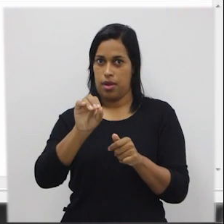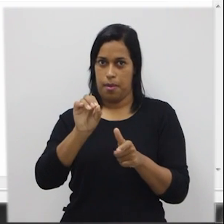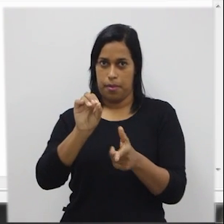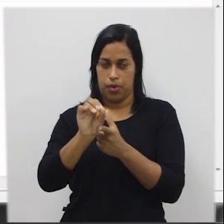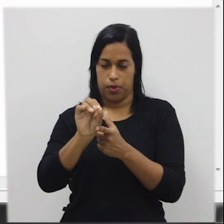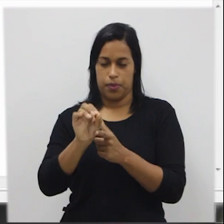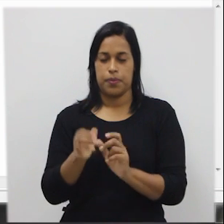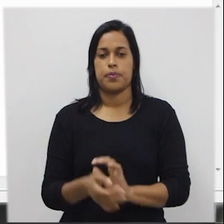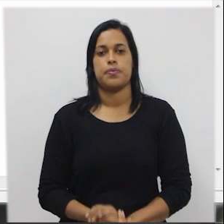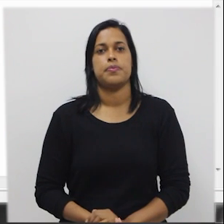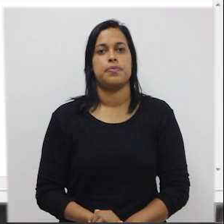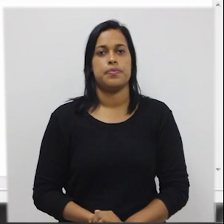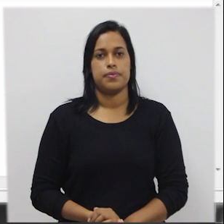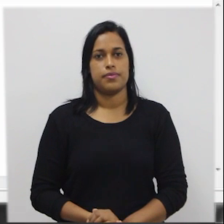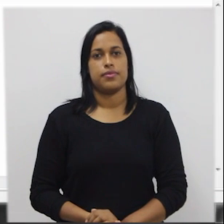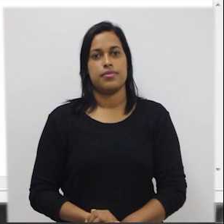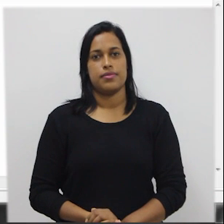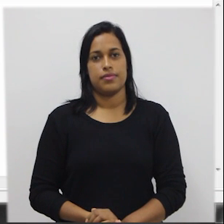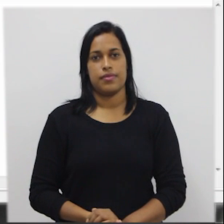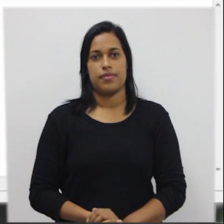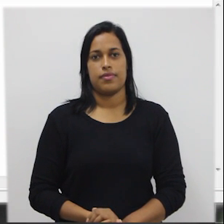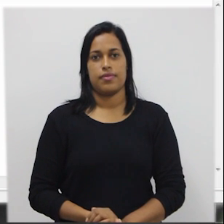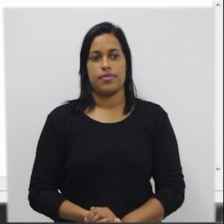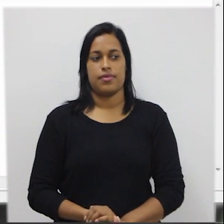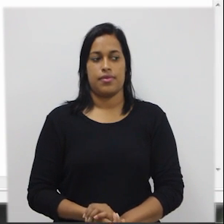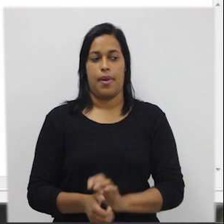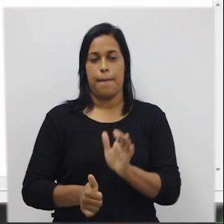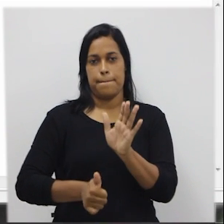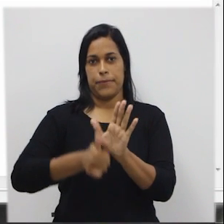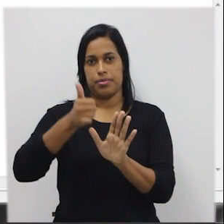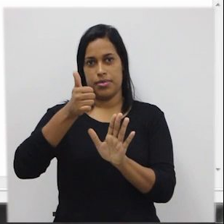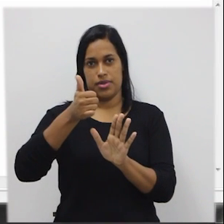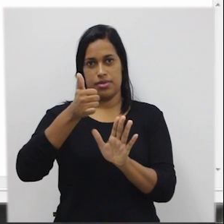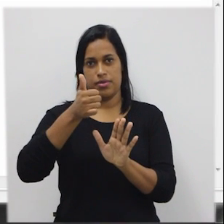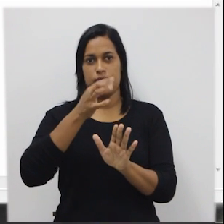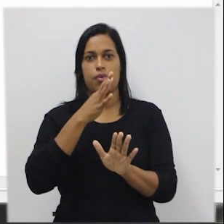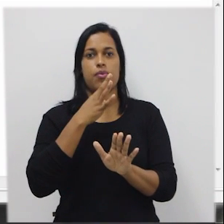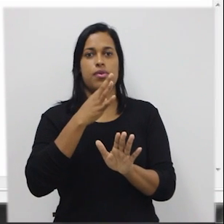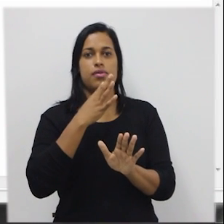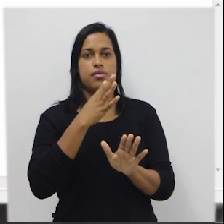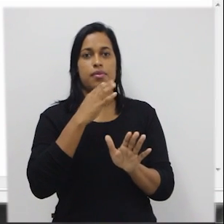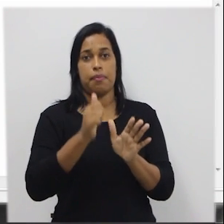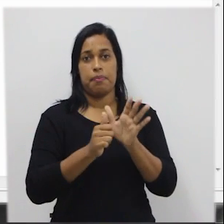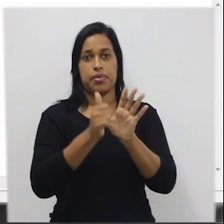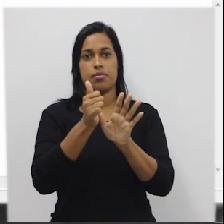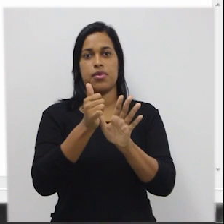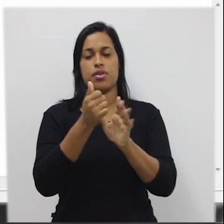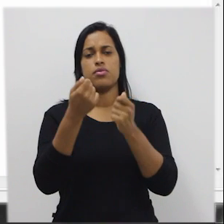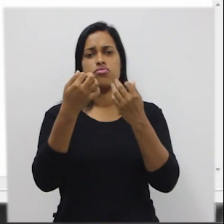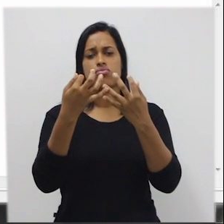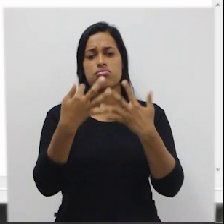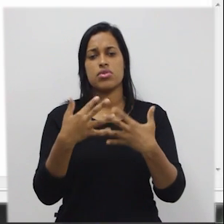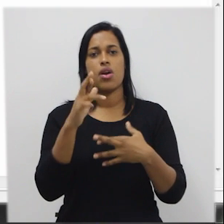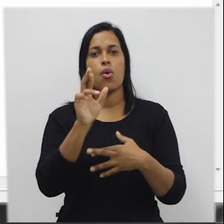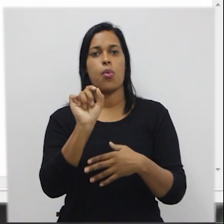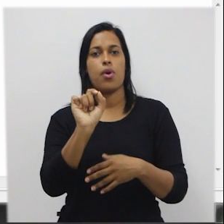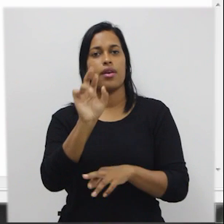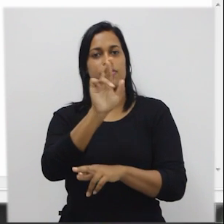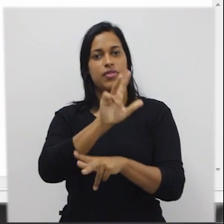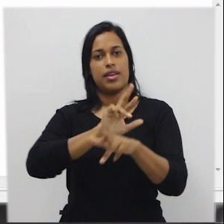Vamos editar nosso primeiro algoritmo. Vamos primeiro declarar as variáveis. vou colocar aqui